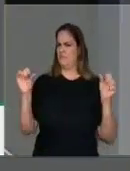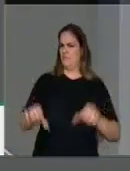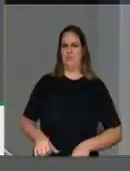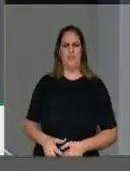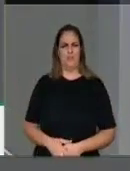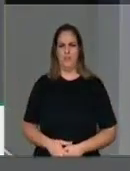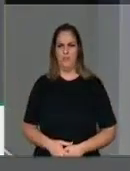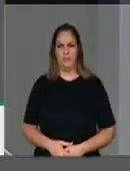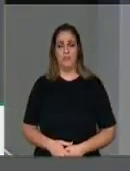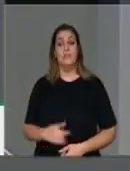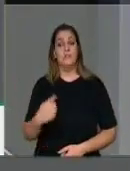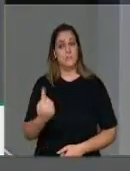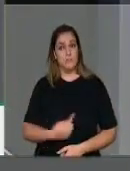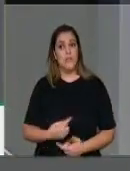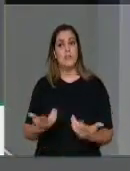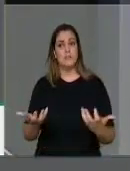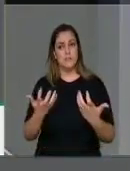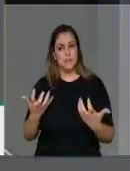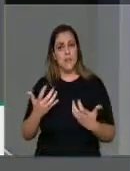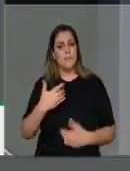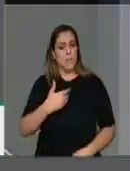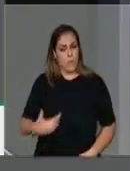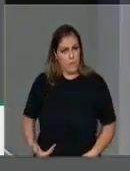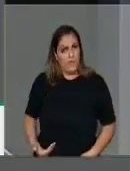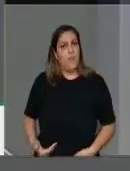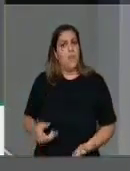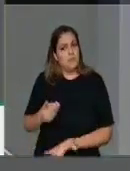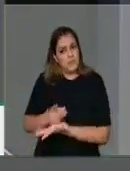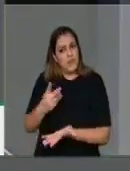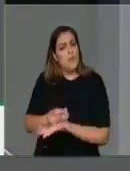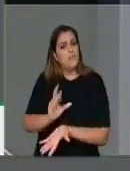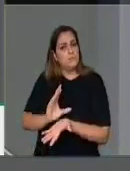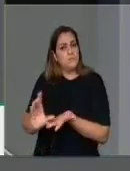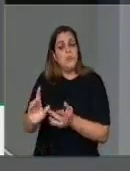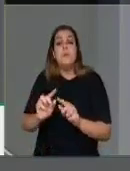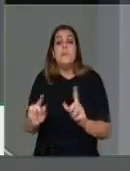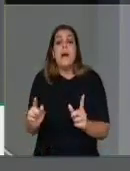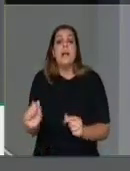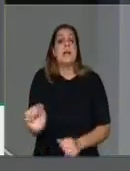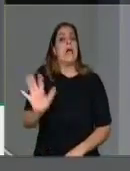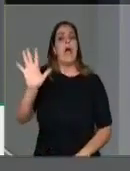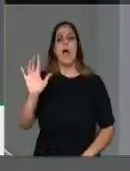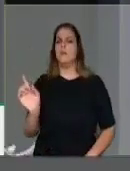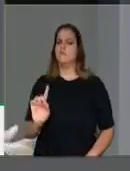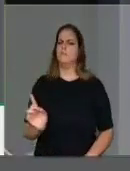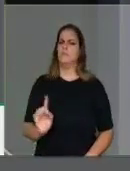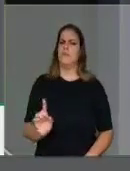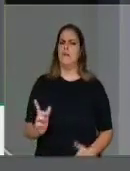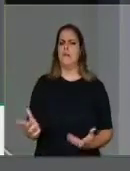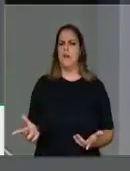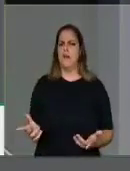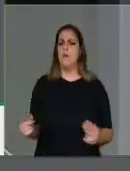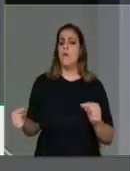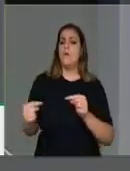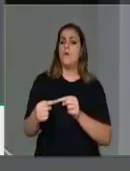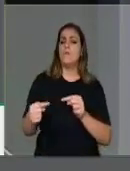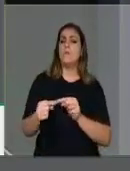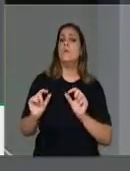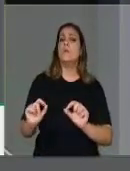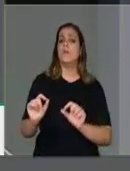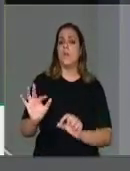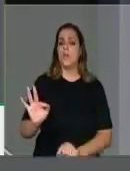defende um financiamento público que seja modesto com adequações ao fundo partidário.